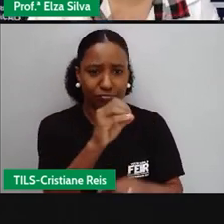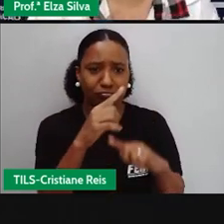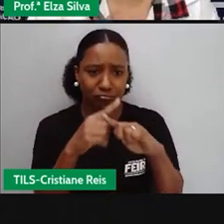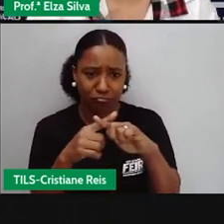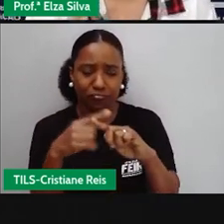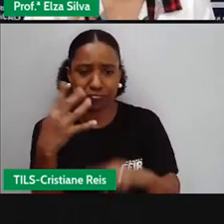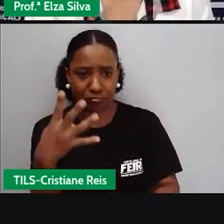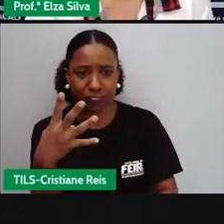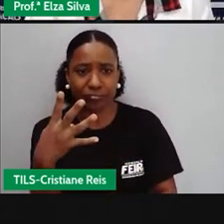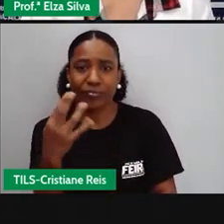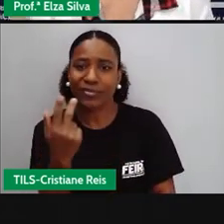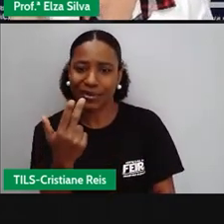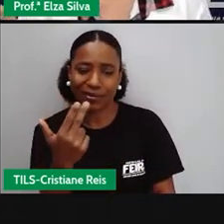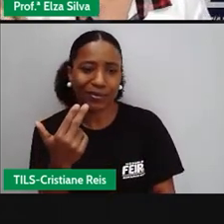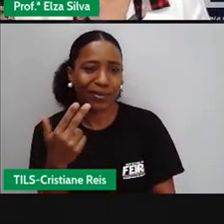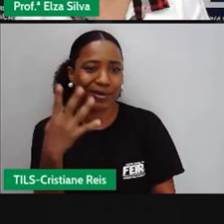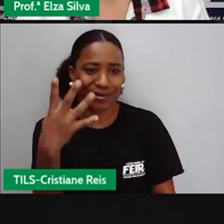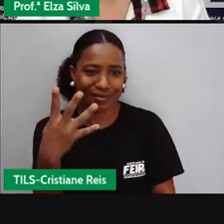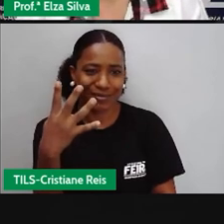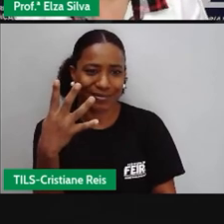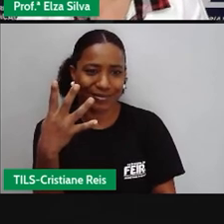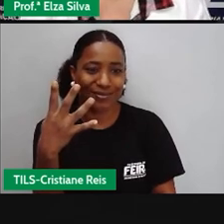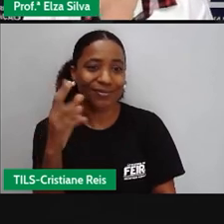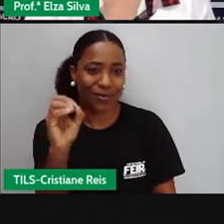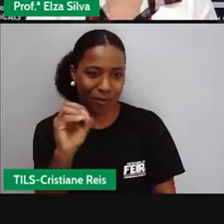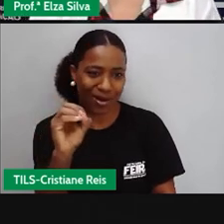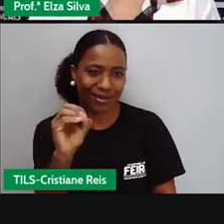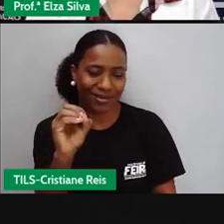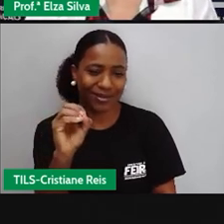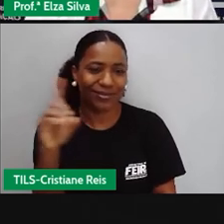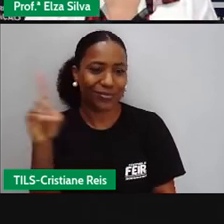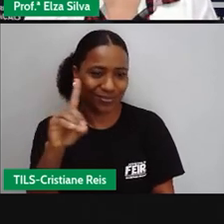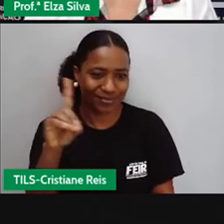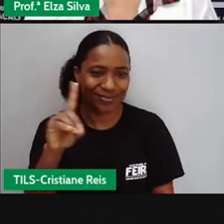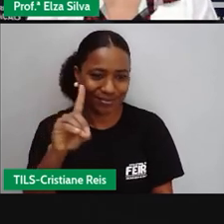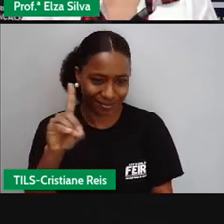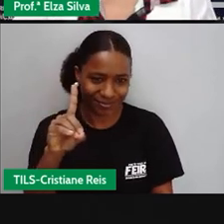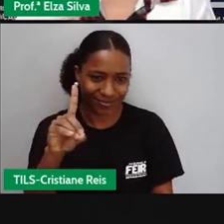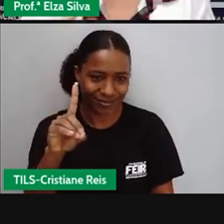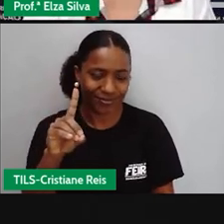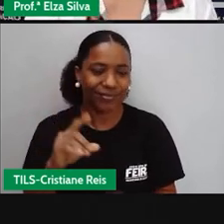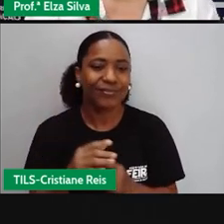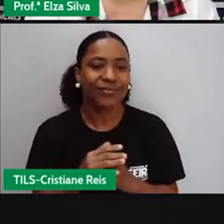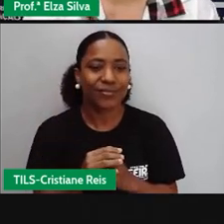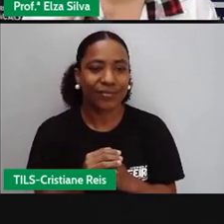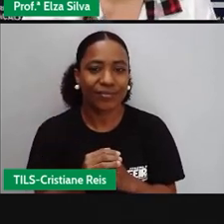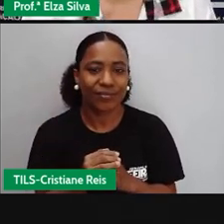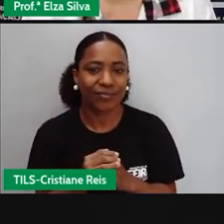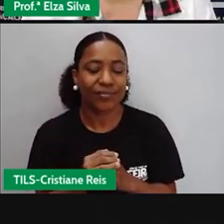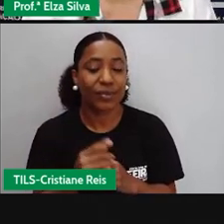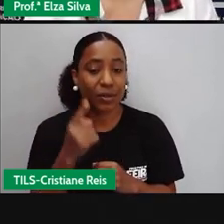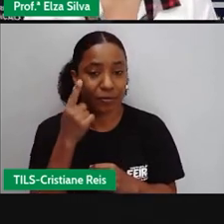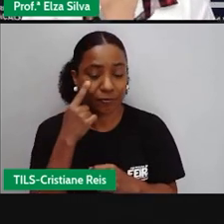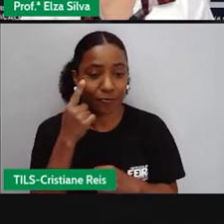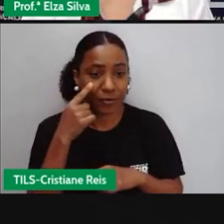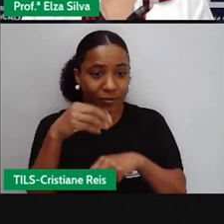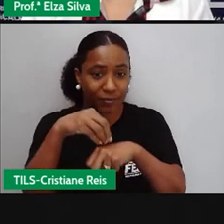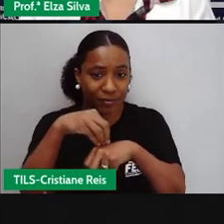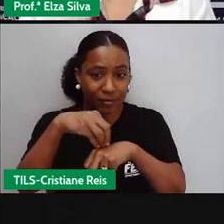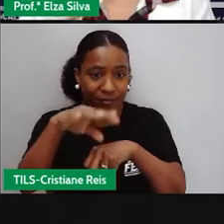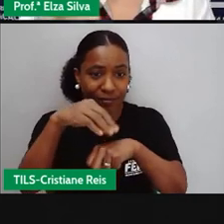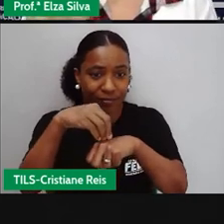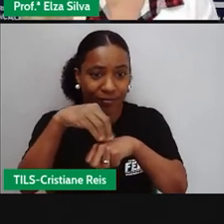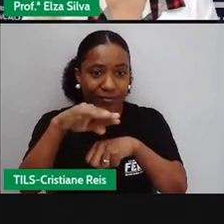chapéus de palha eu vou gastar four dólares. Quarenta dólares. Então, segue aí a sugestão da